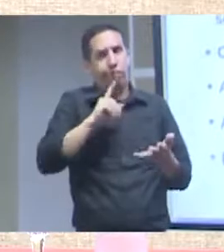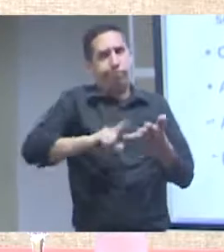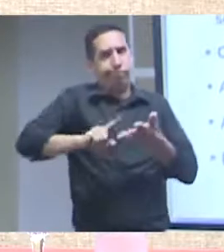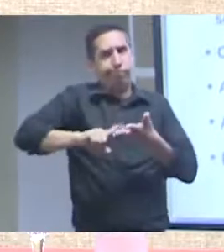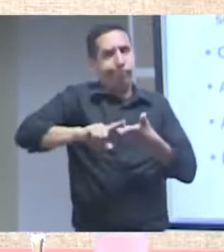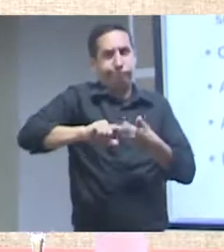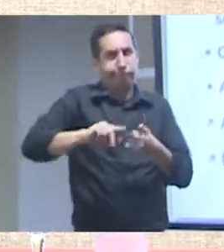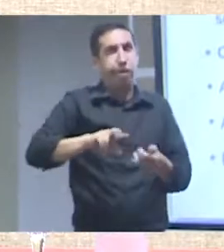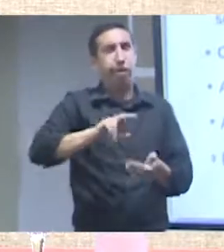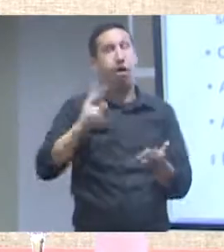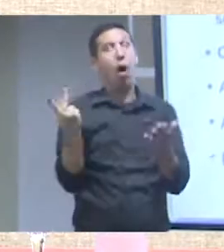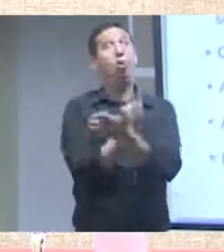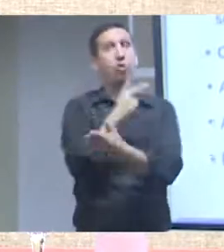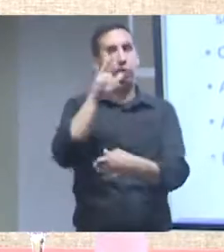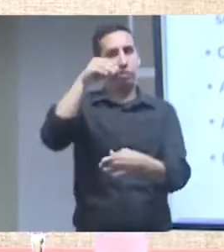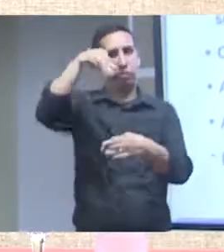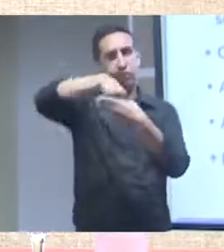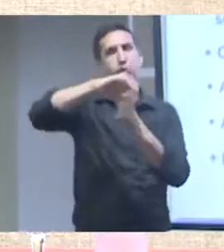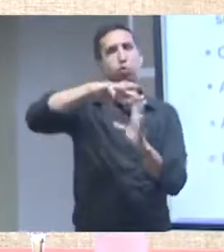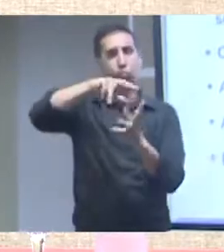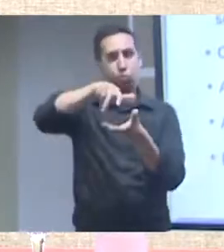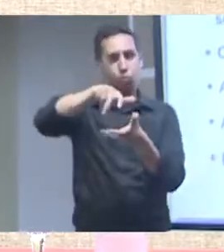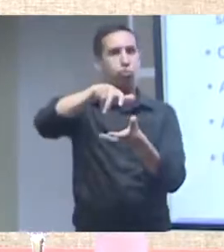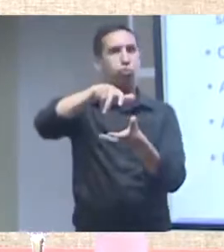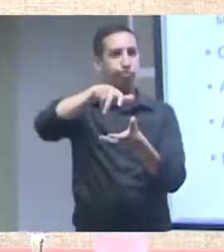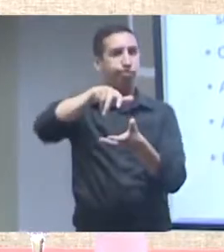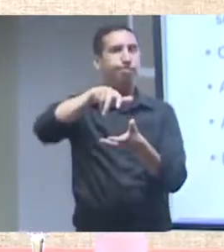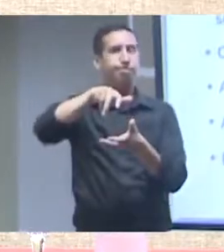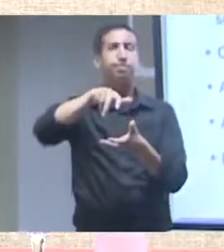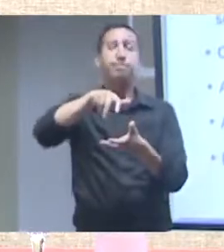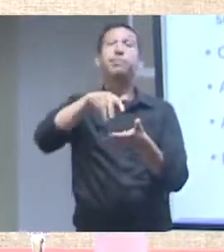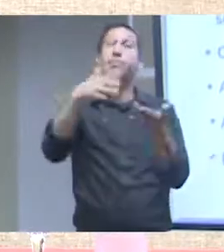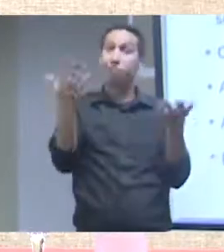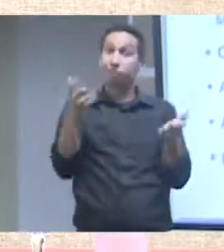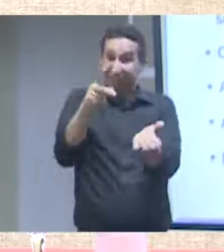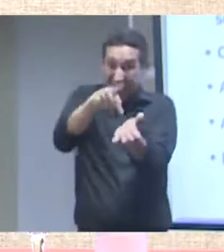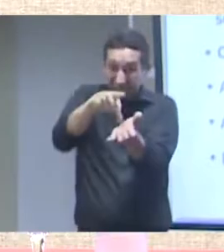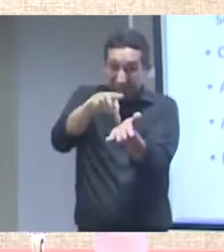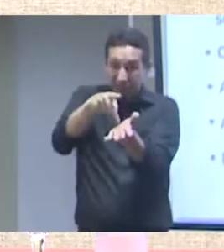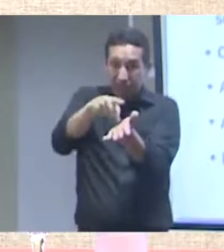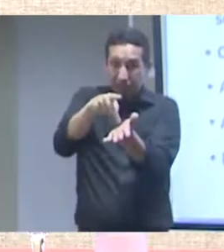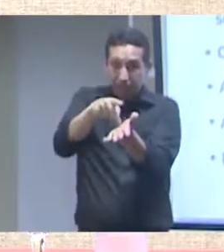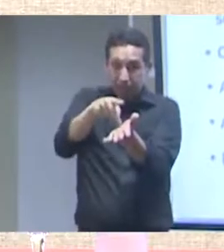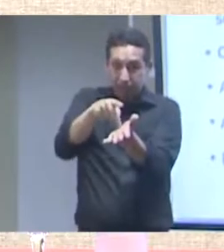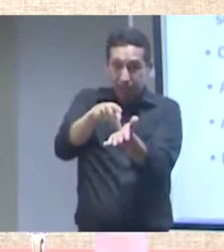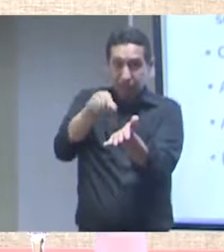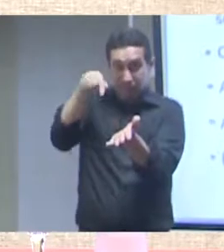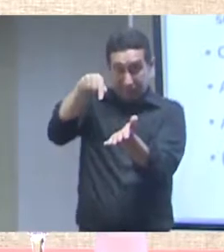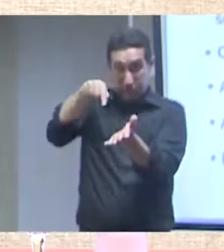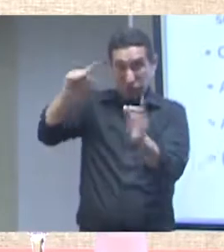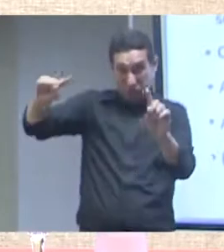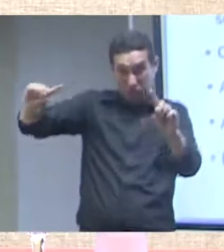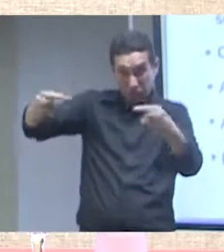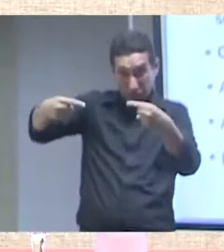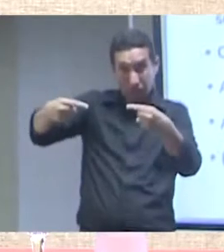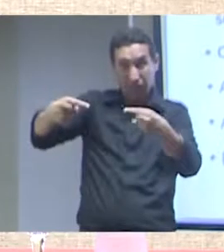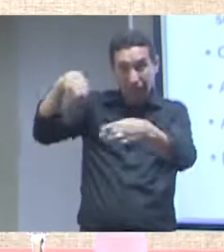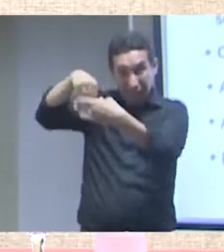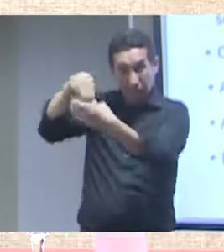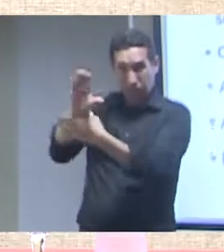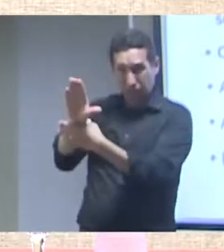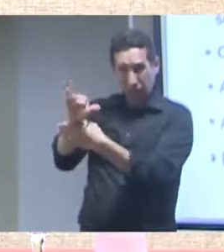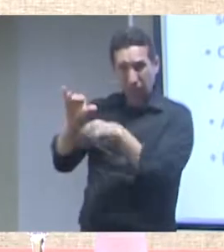na verdade, essa confrontação da ciência com essas questões, ela